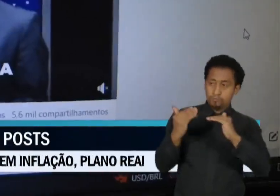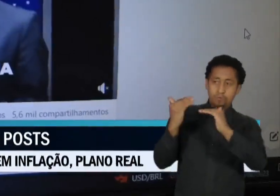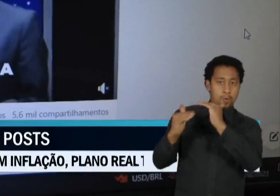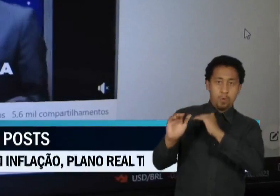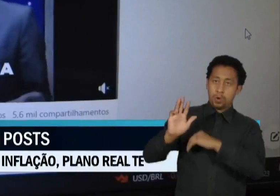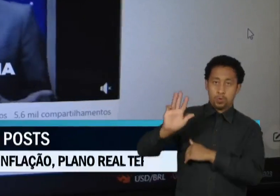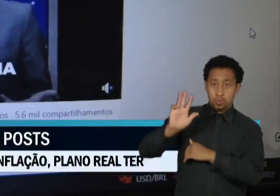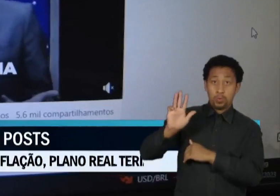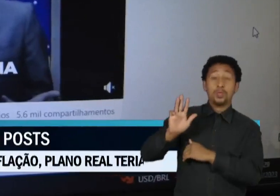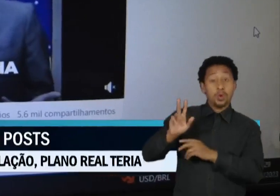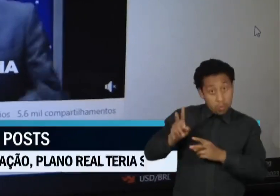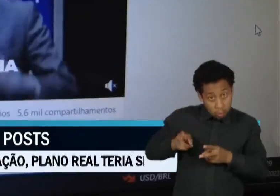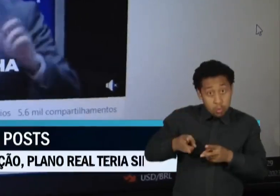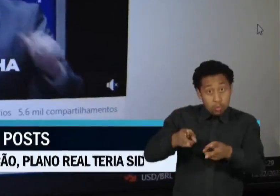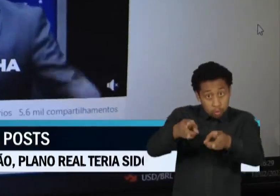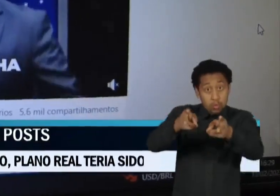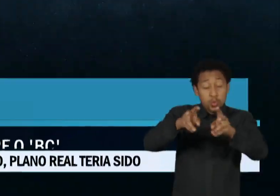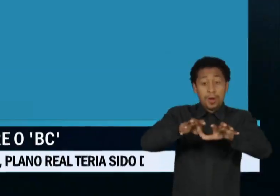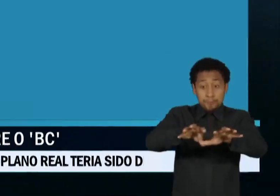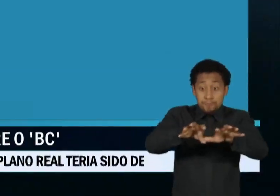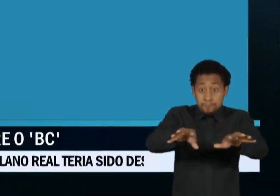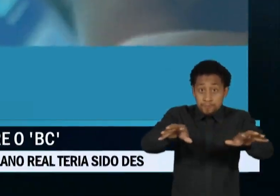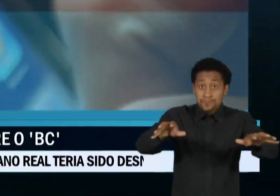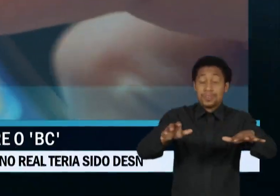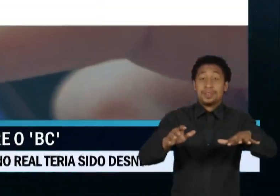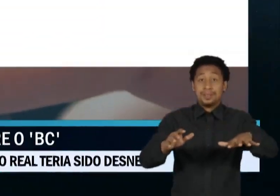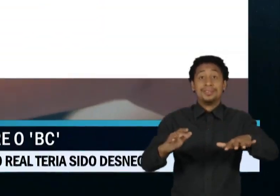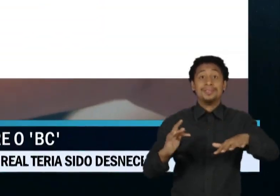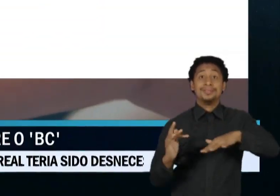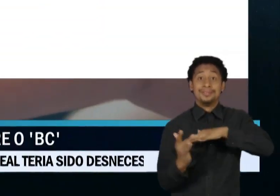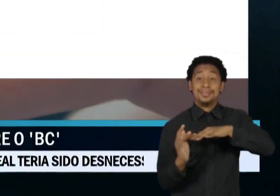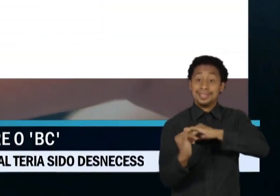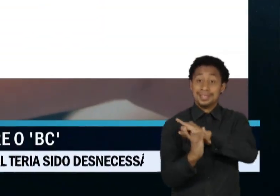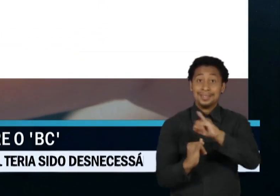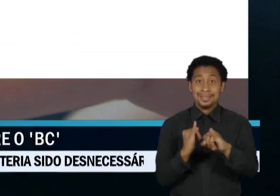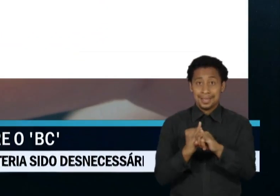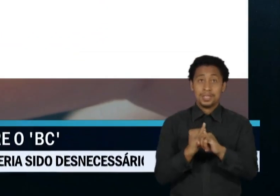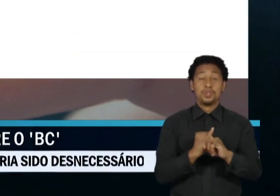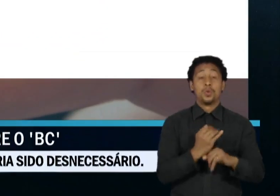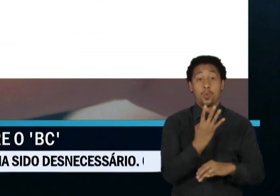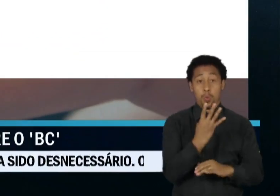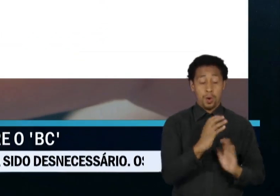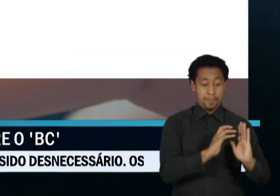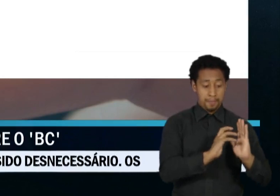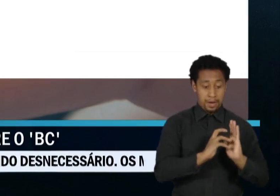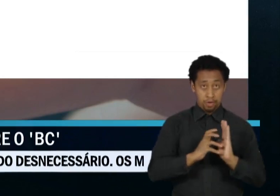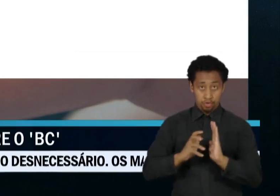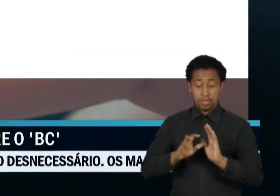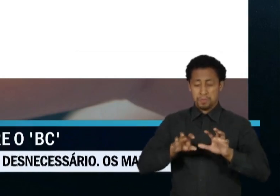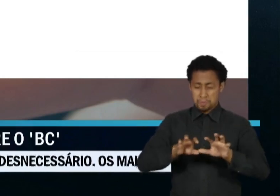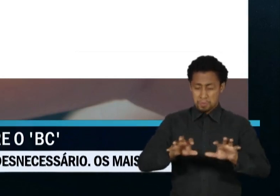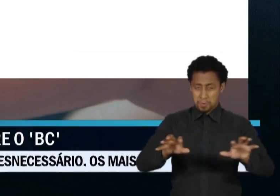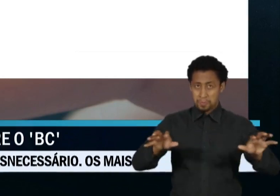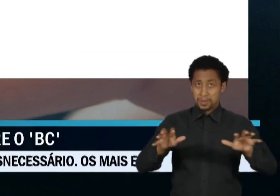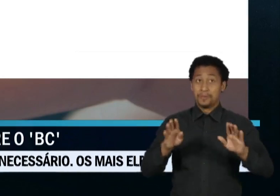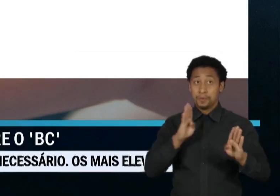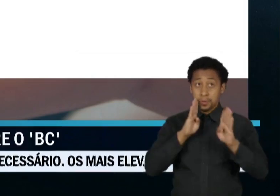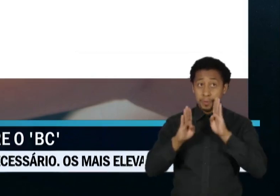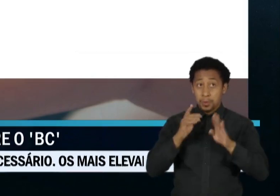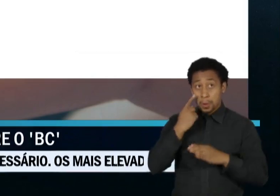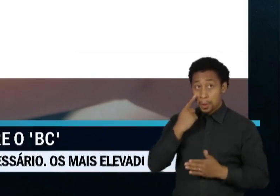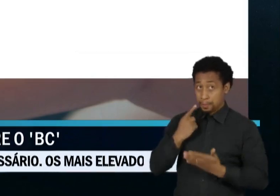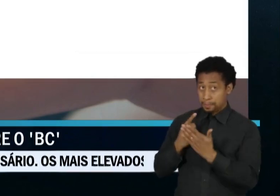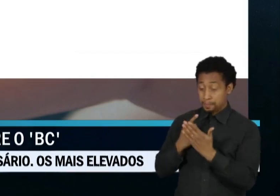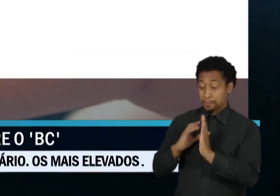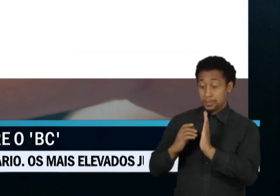continuam com maior influência digital. No ranking dos quatro partidos com maior interação no Facebook, o PL, partido do